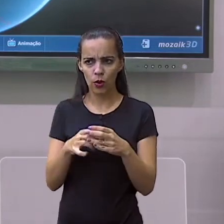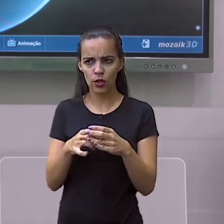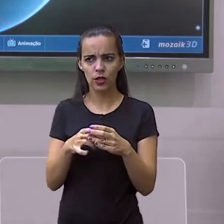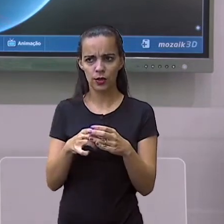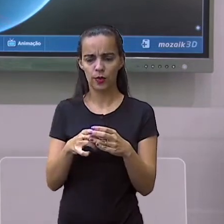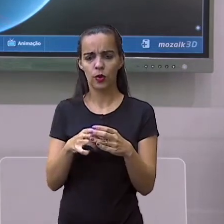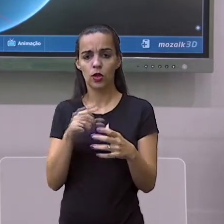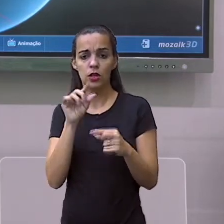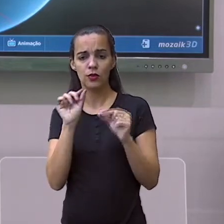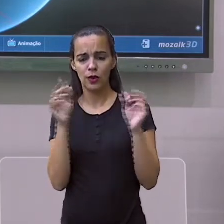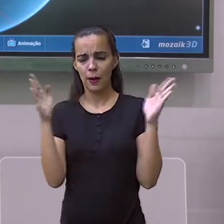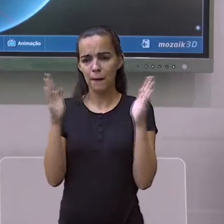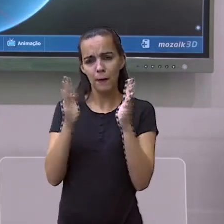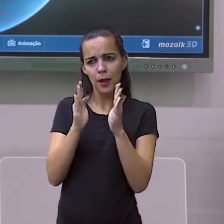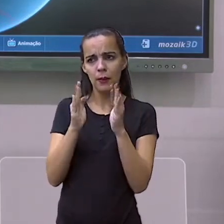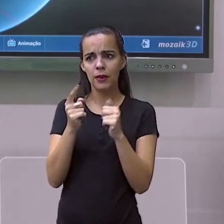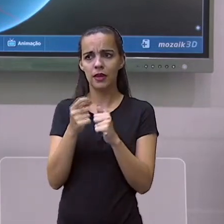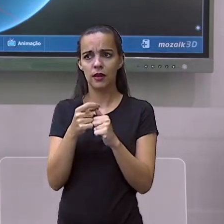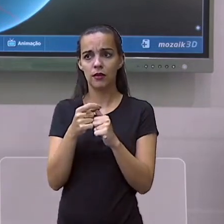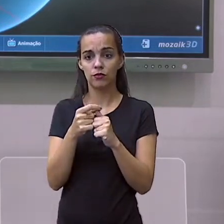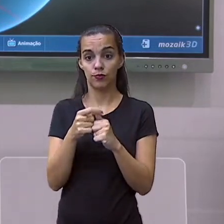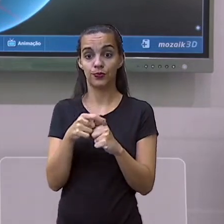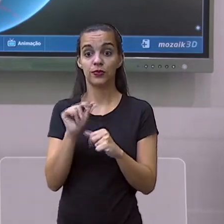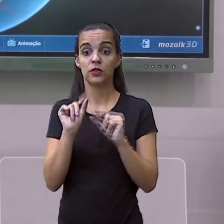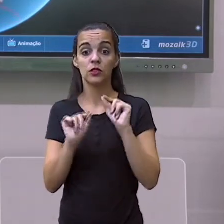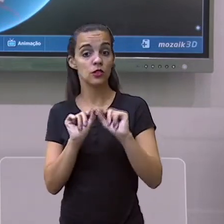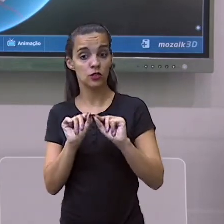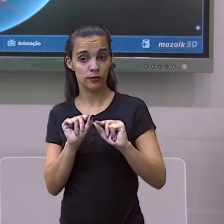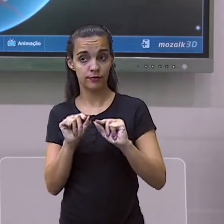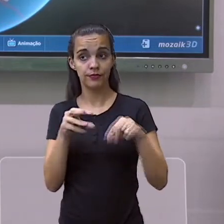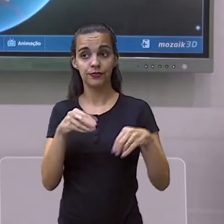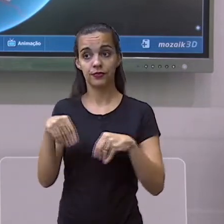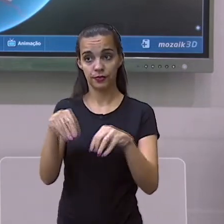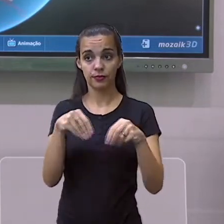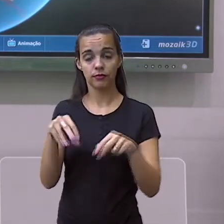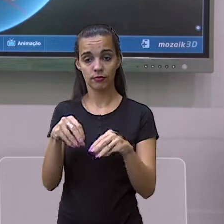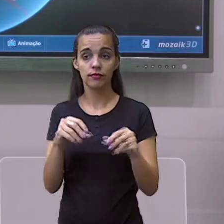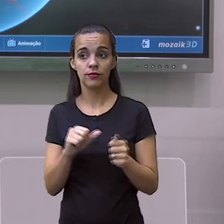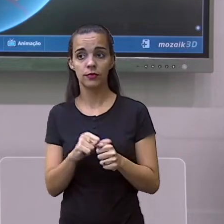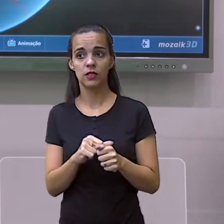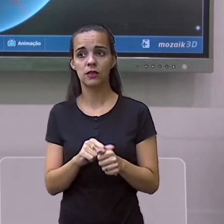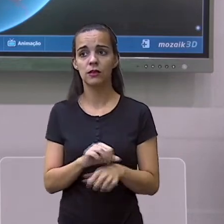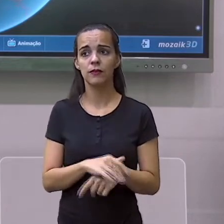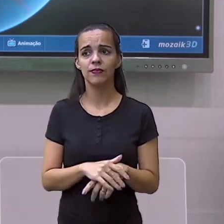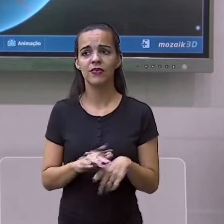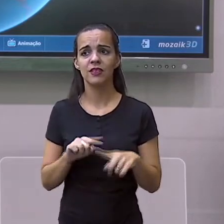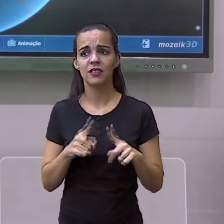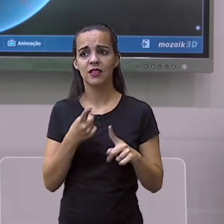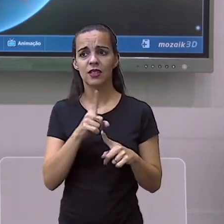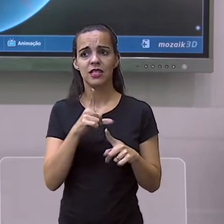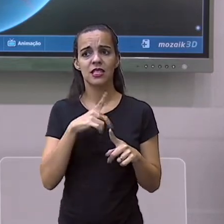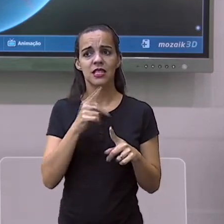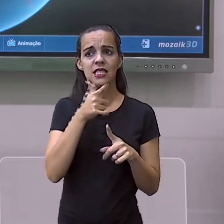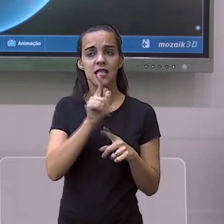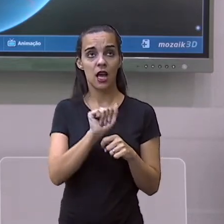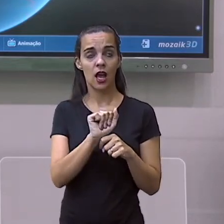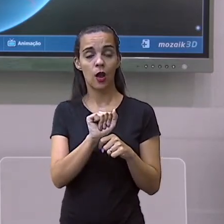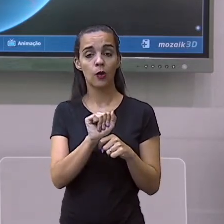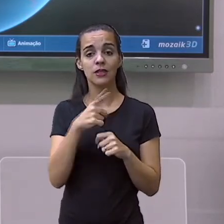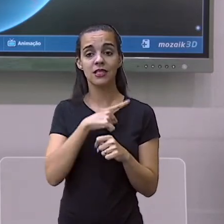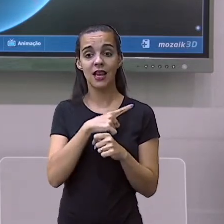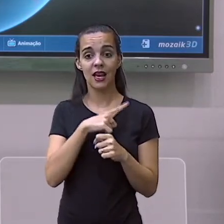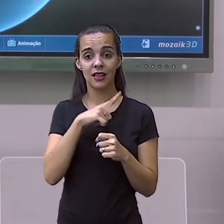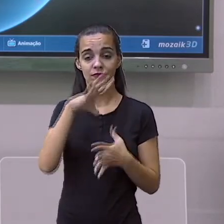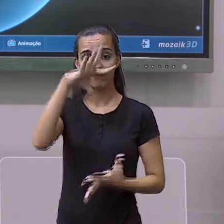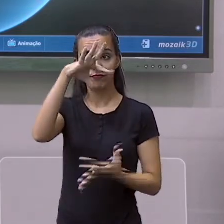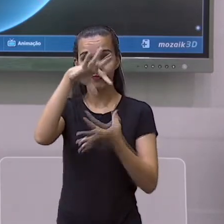estreito que liga as duas grandes porções de terra. se ela liga duas grandes porções